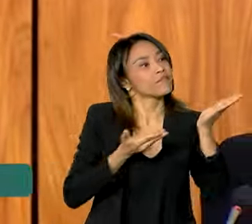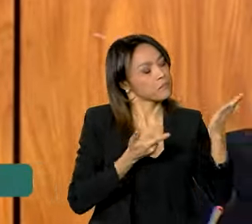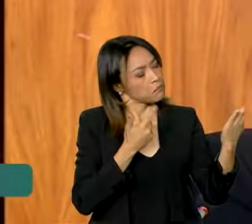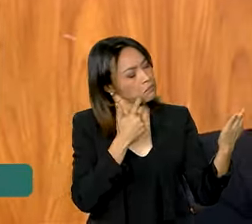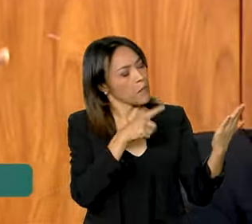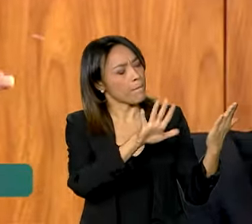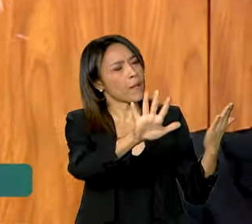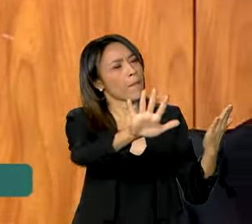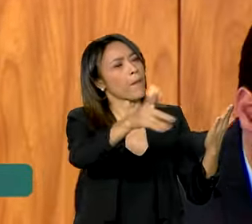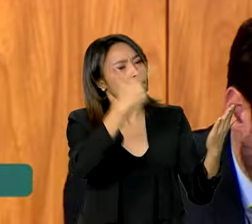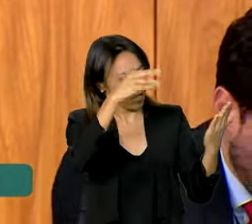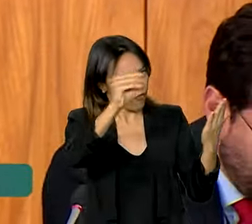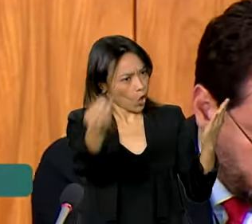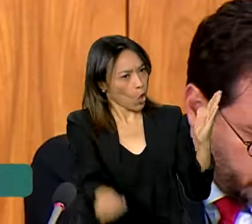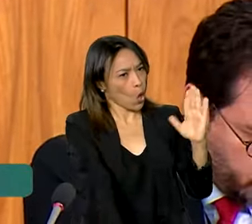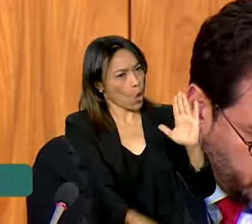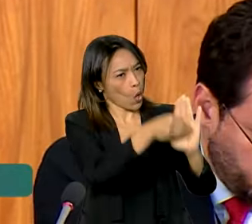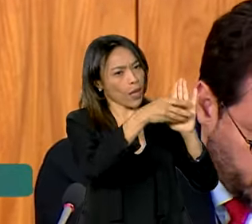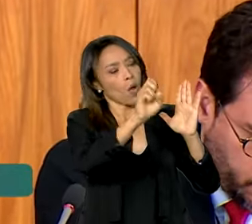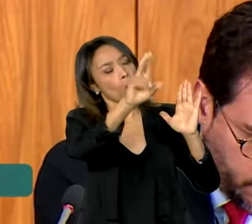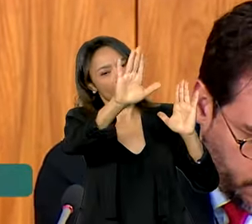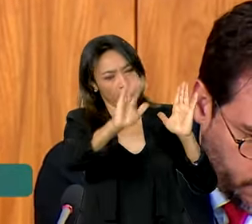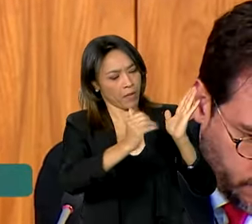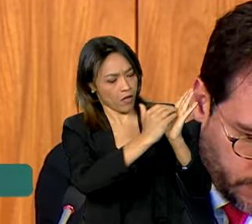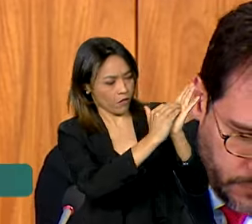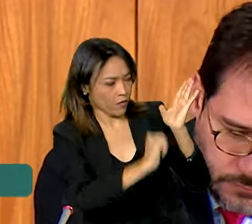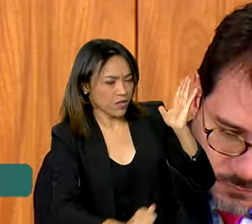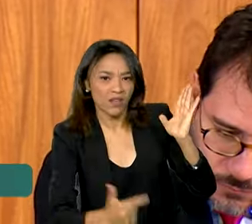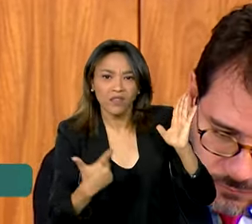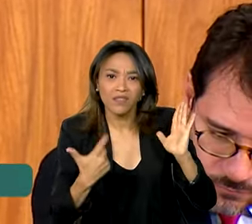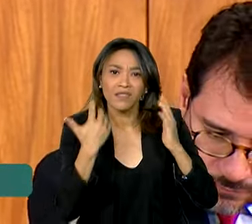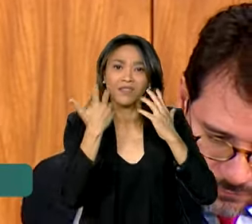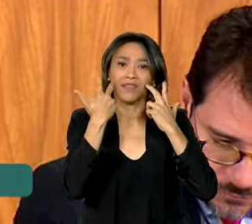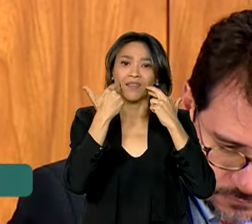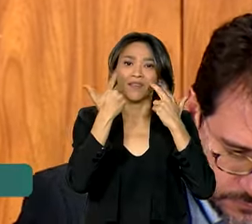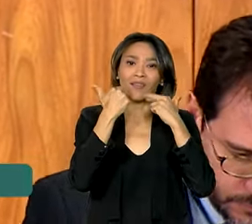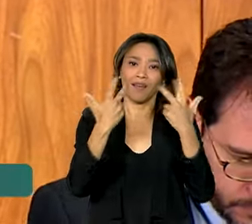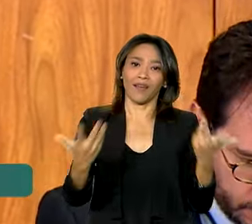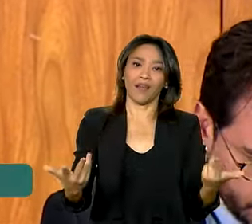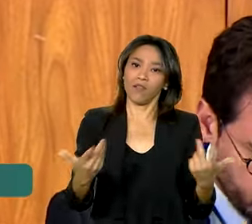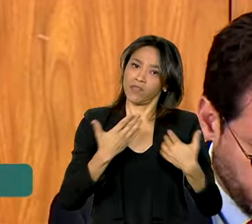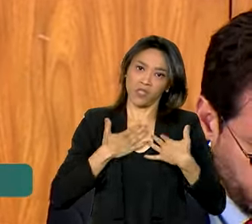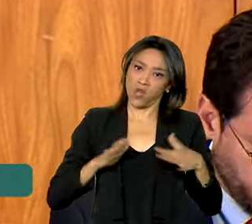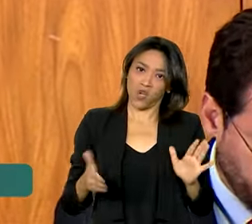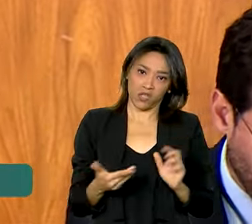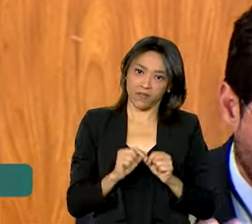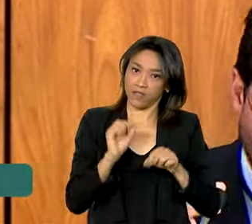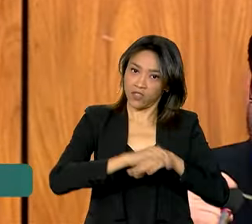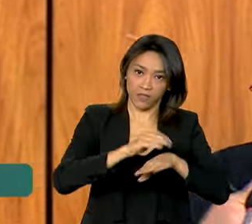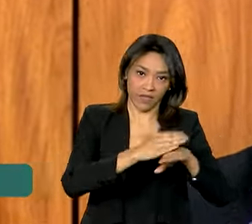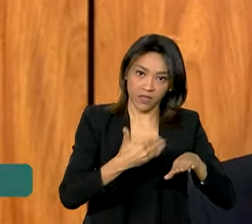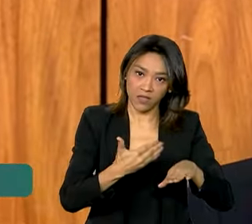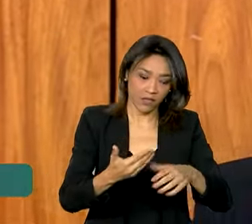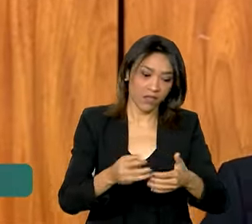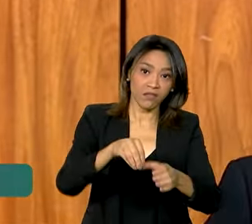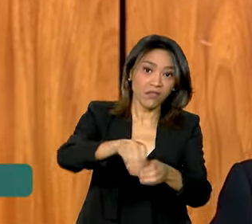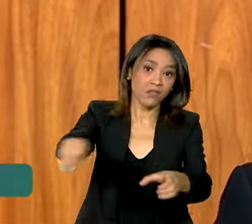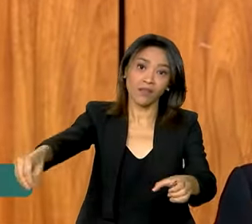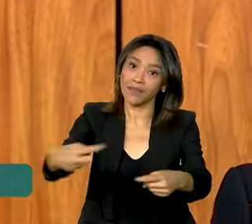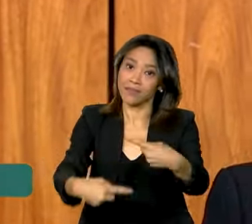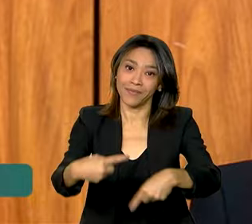queira incluir alguma coisa ou tirar alguma coisa. Mas isso é normal. Se você não gostar de fazer isso, não faça política.